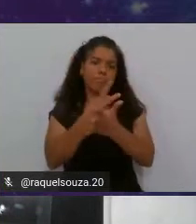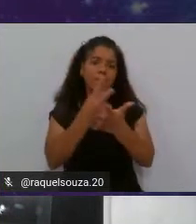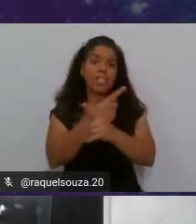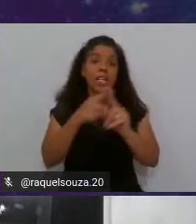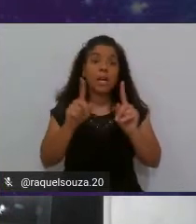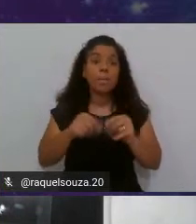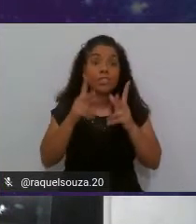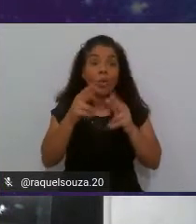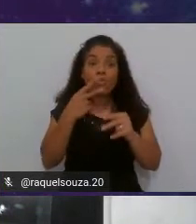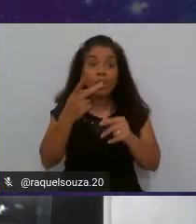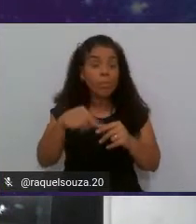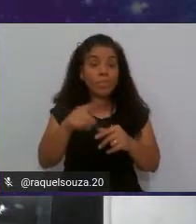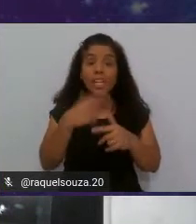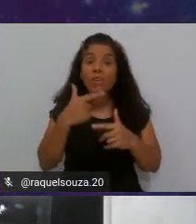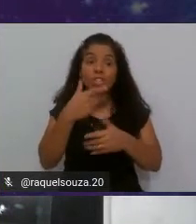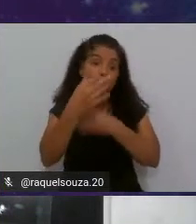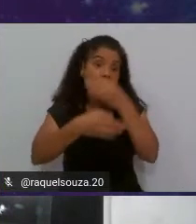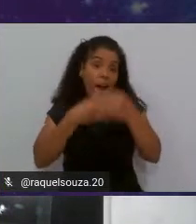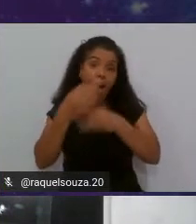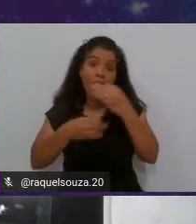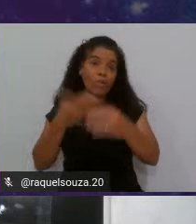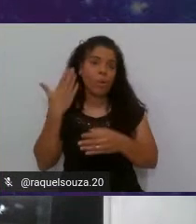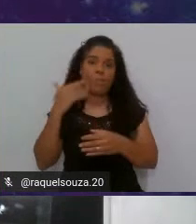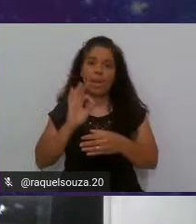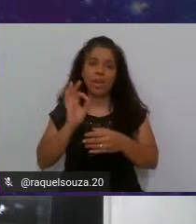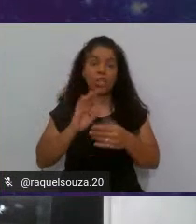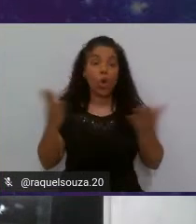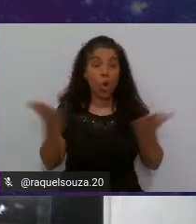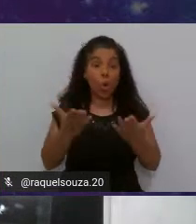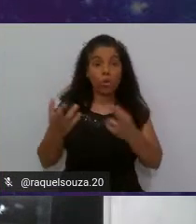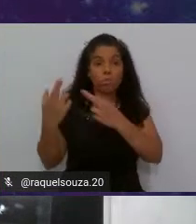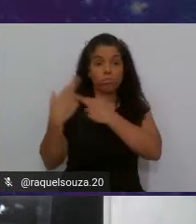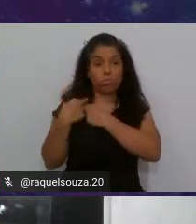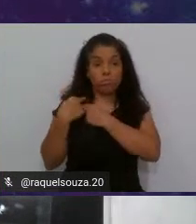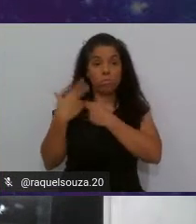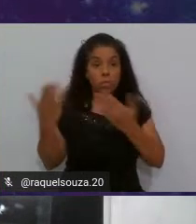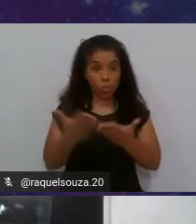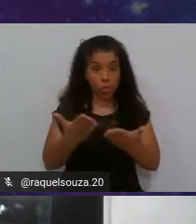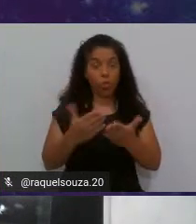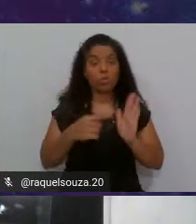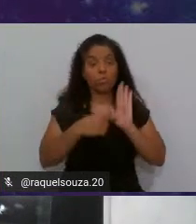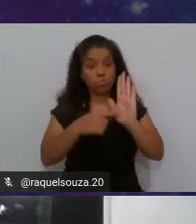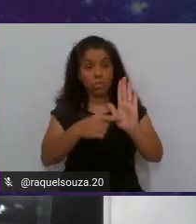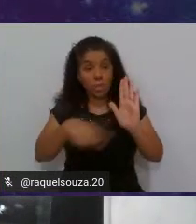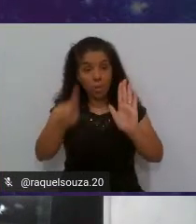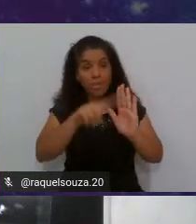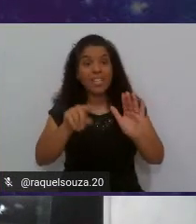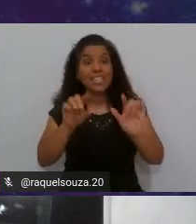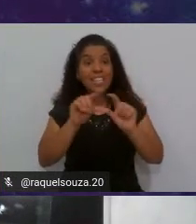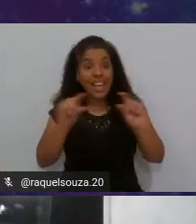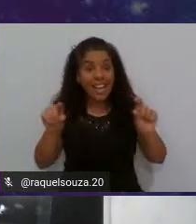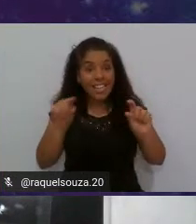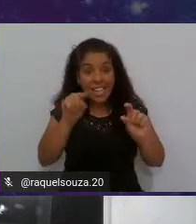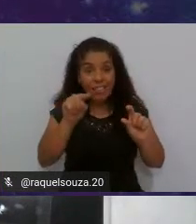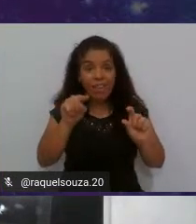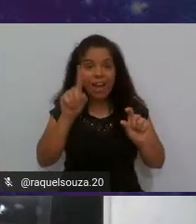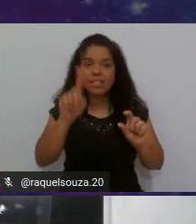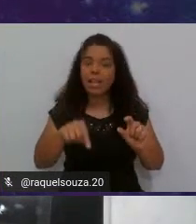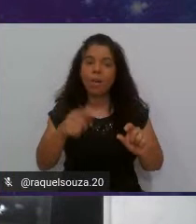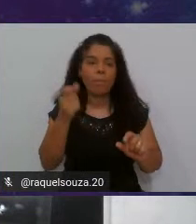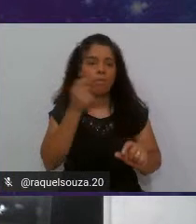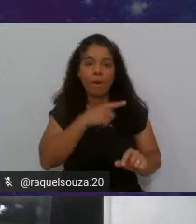como eu disse para vocês, não tinha esses argumentos na época. Então, hoje, a minha missão aqui é mostrar para vocês que essa frase é uma falácia.